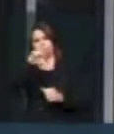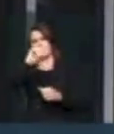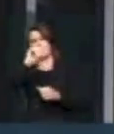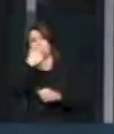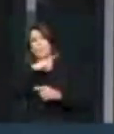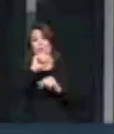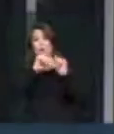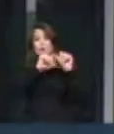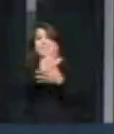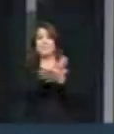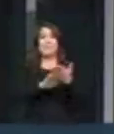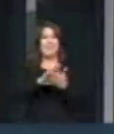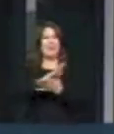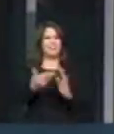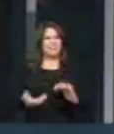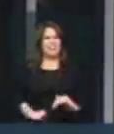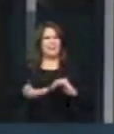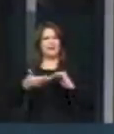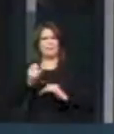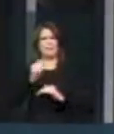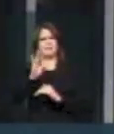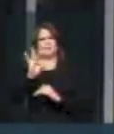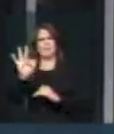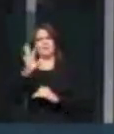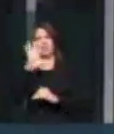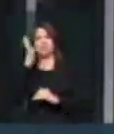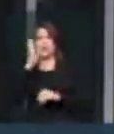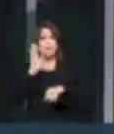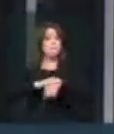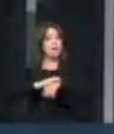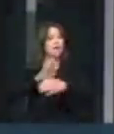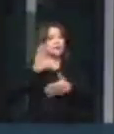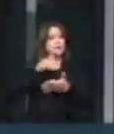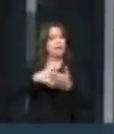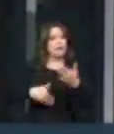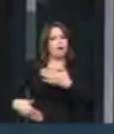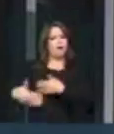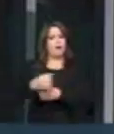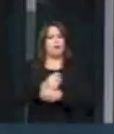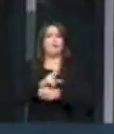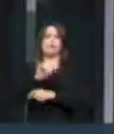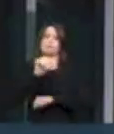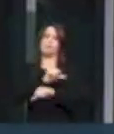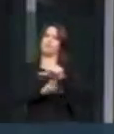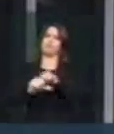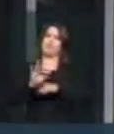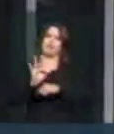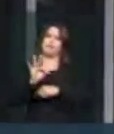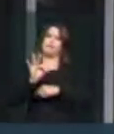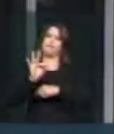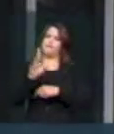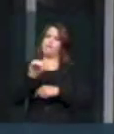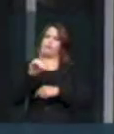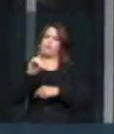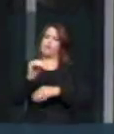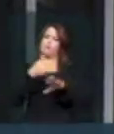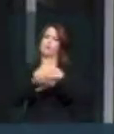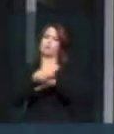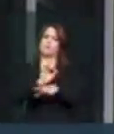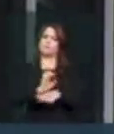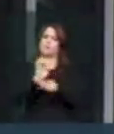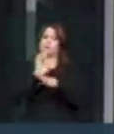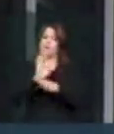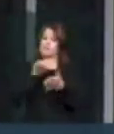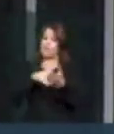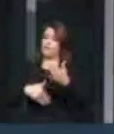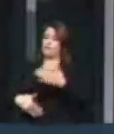aqui e que o Supremo Tribunal já nos deu prazo até o final deste ano para rever o Fundo de Participação dos Estados. O